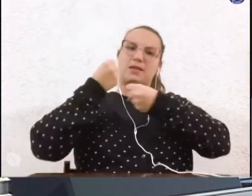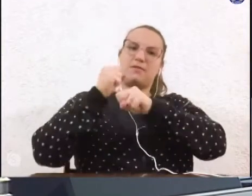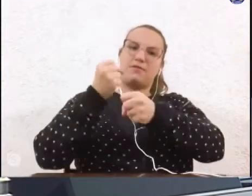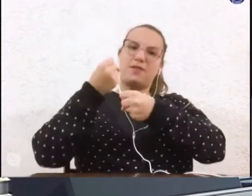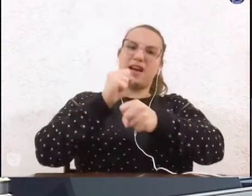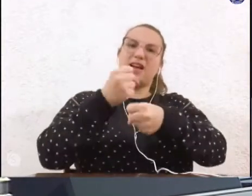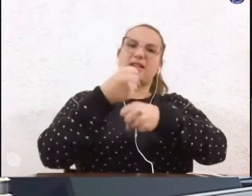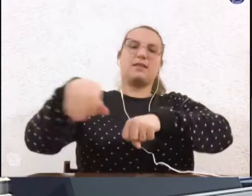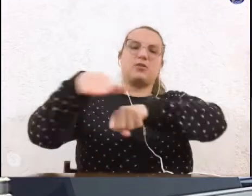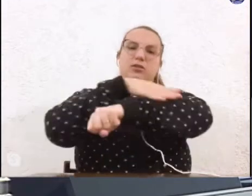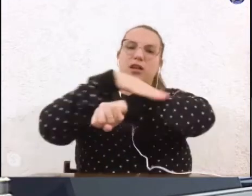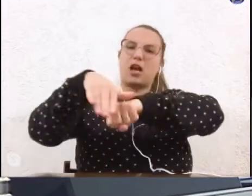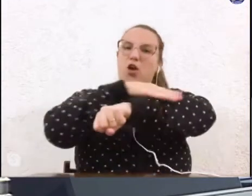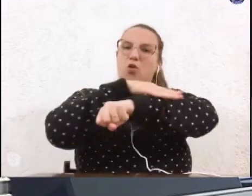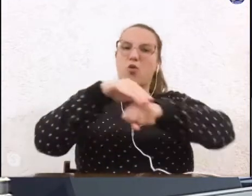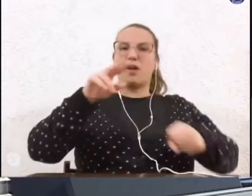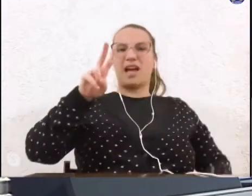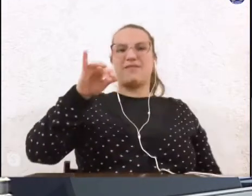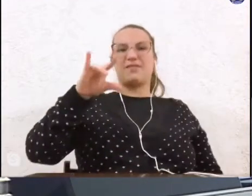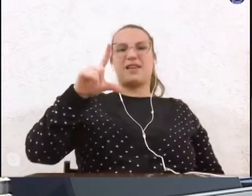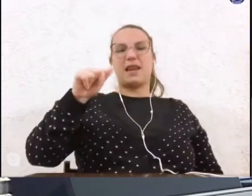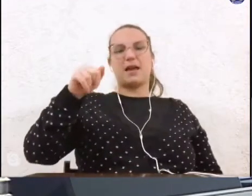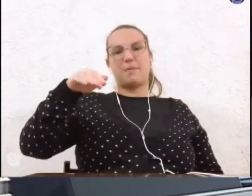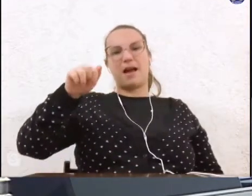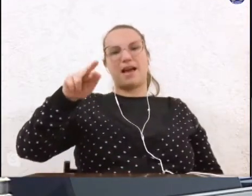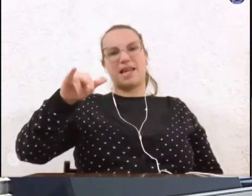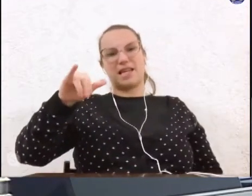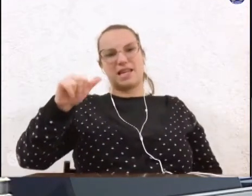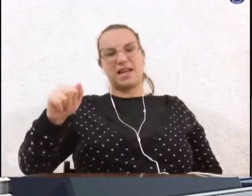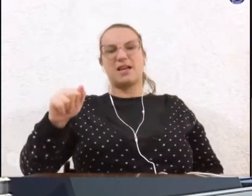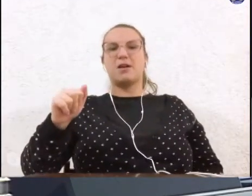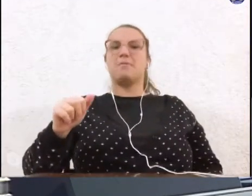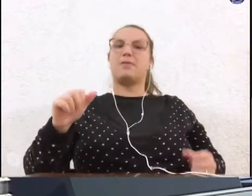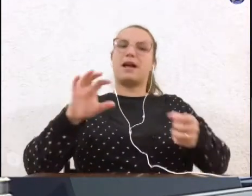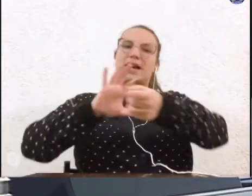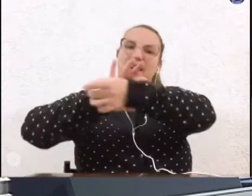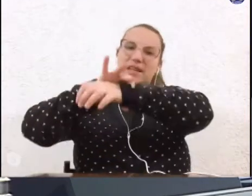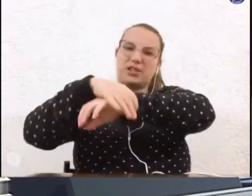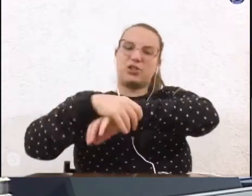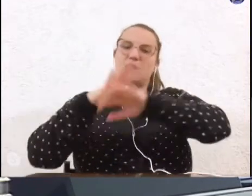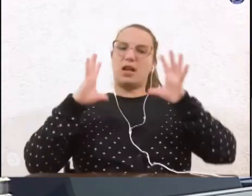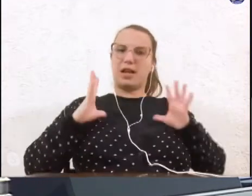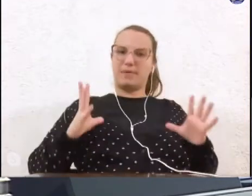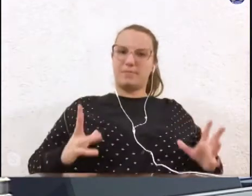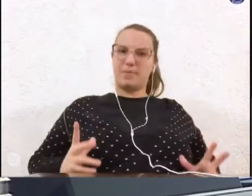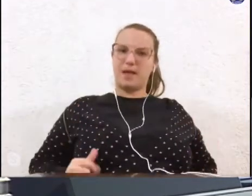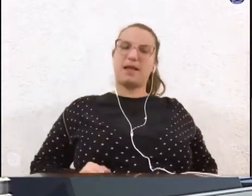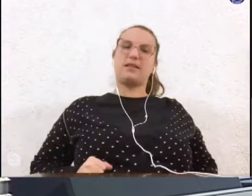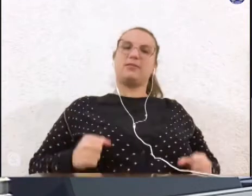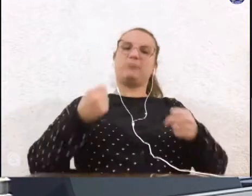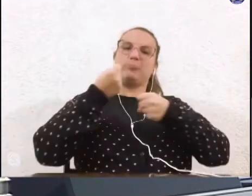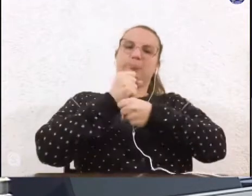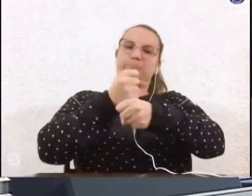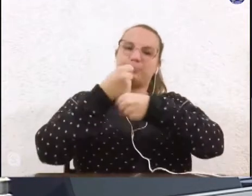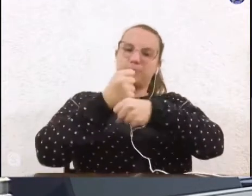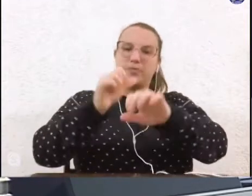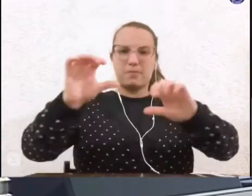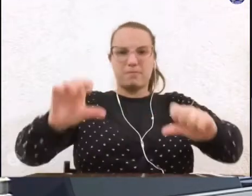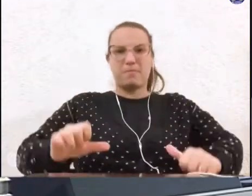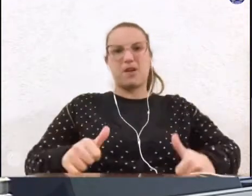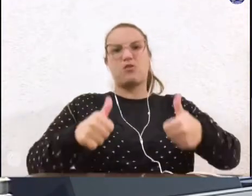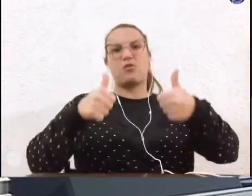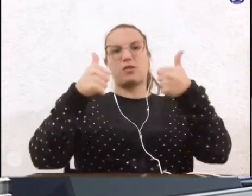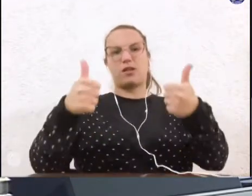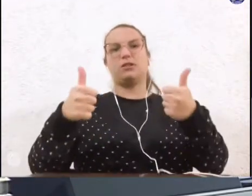as ruas da Vila Maria para garantir melhores condições de limpeza e higiene, melhorando inclusive